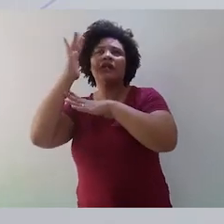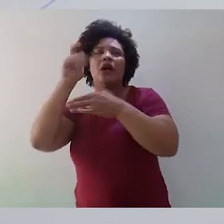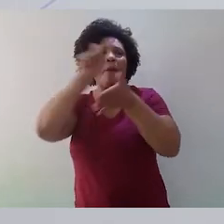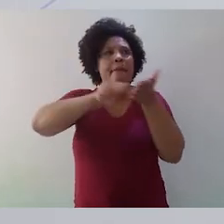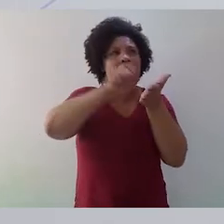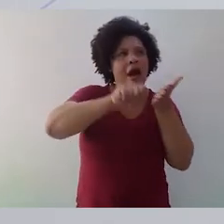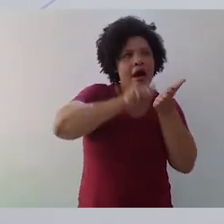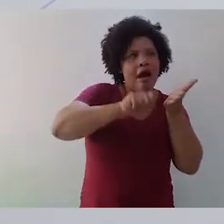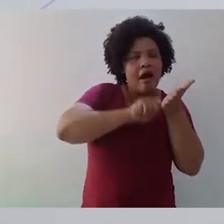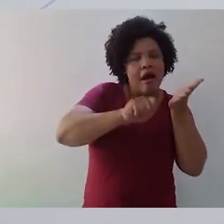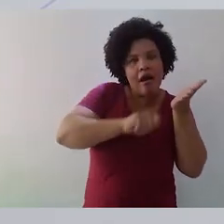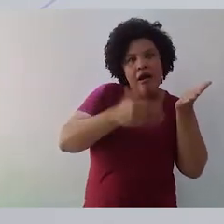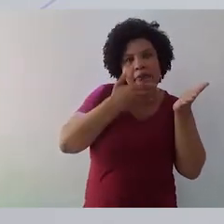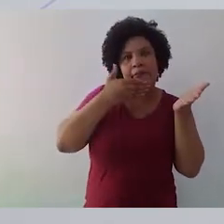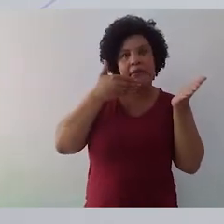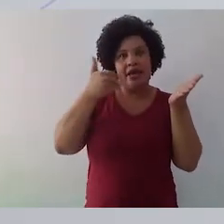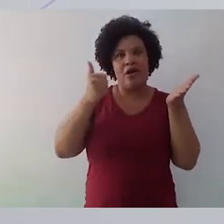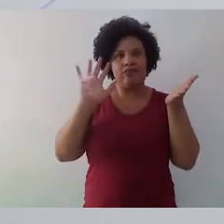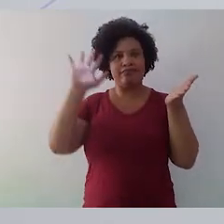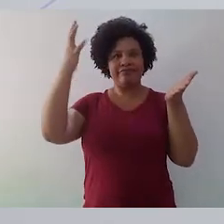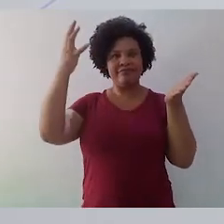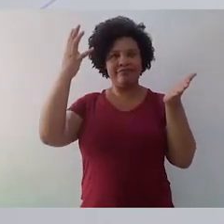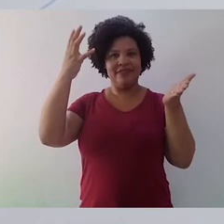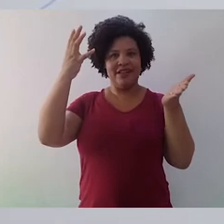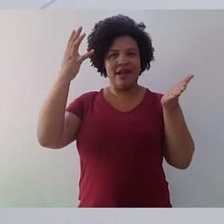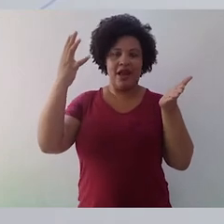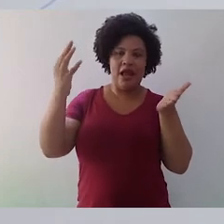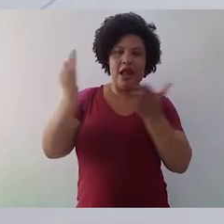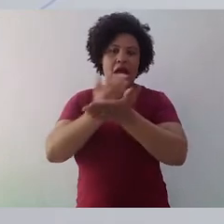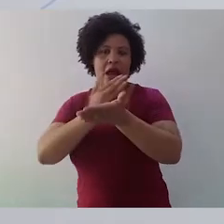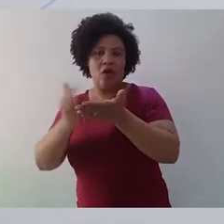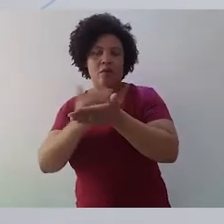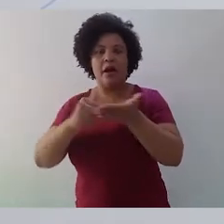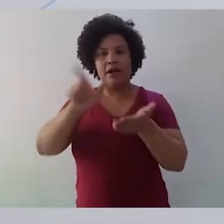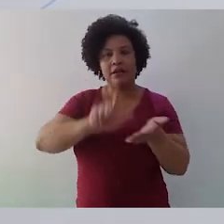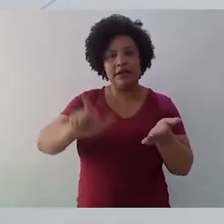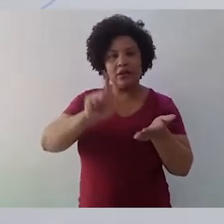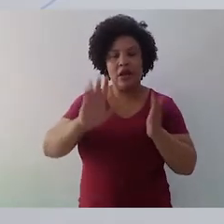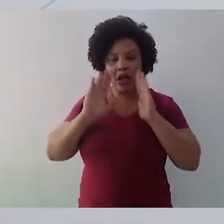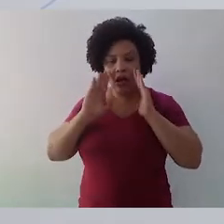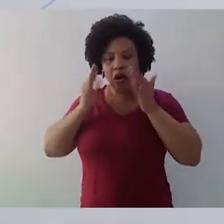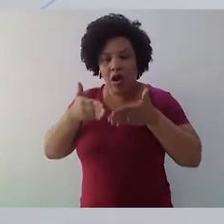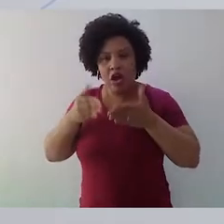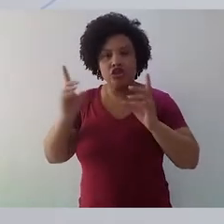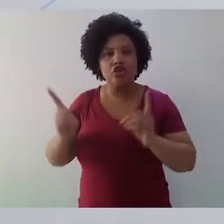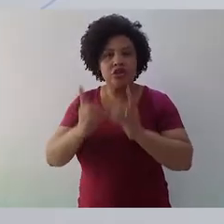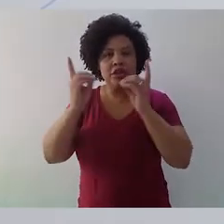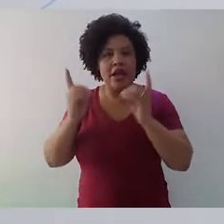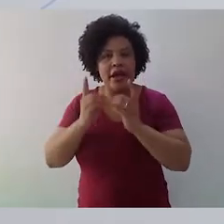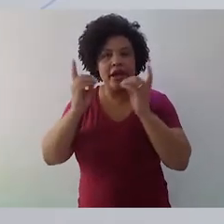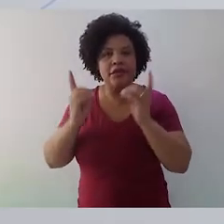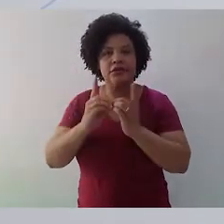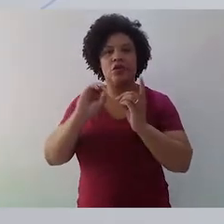consciência é a melhor solução. Outras vezes, se essa literatura tem um certo caráter didático, tem um certo